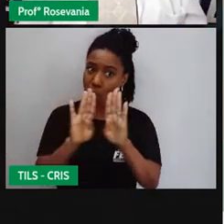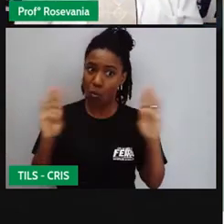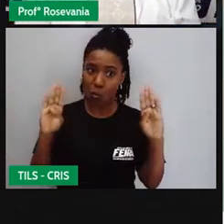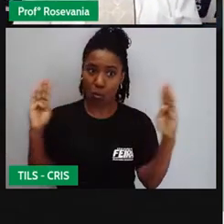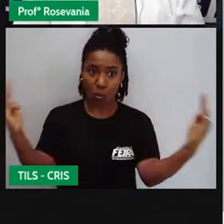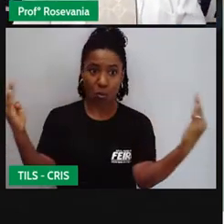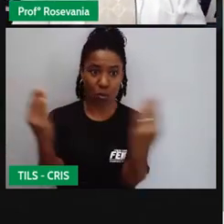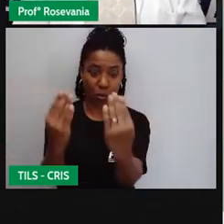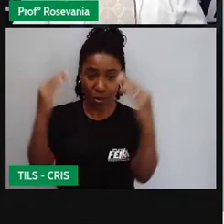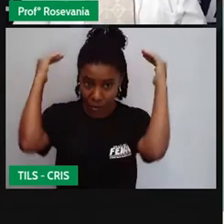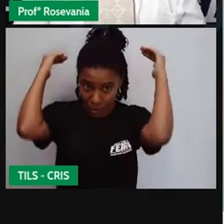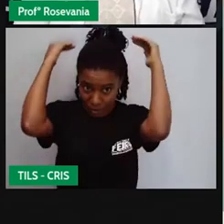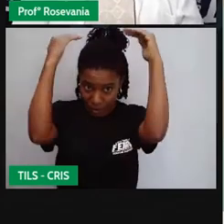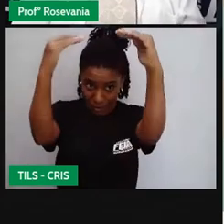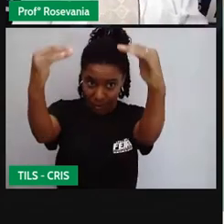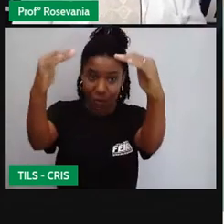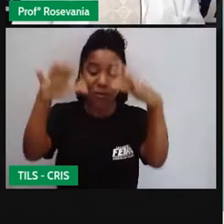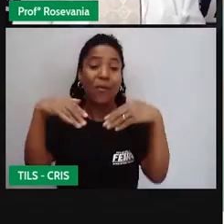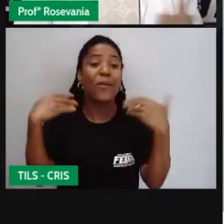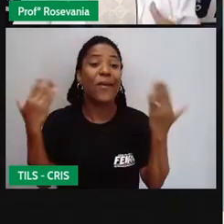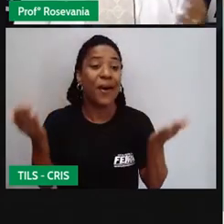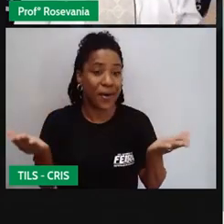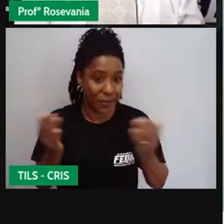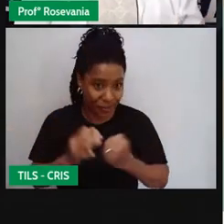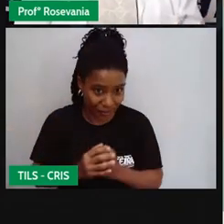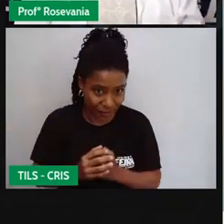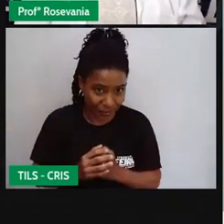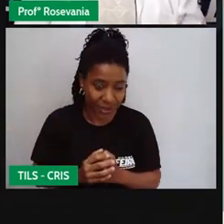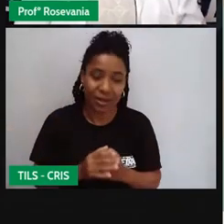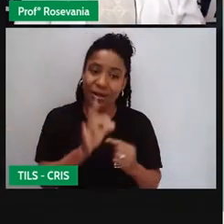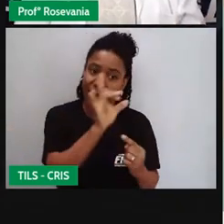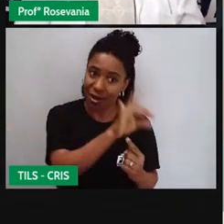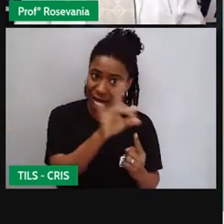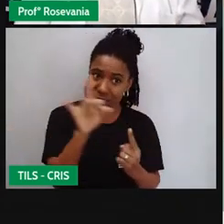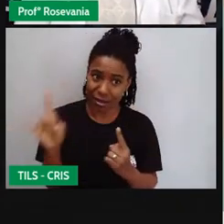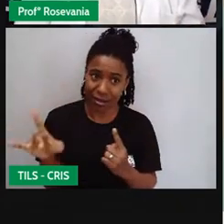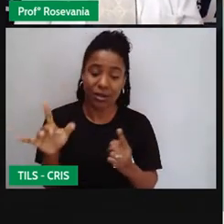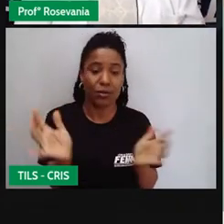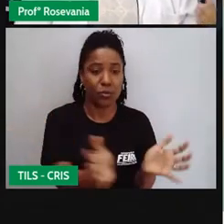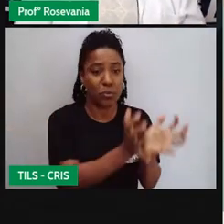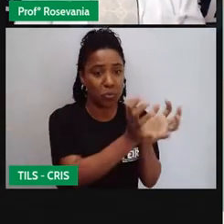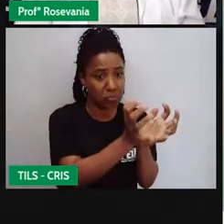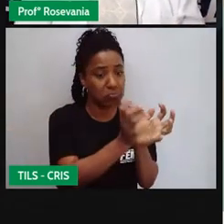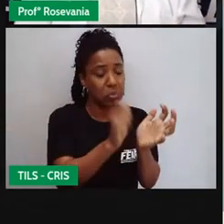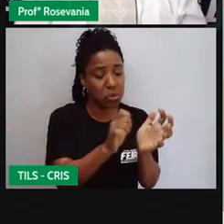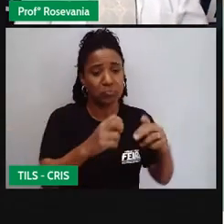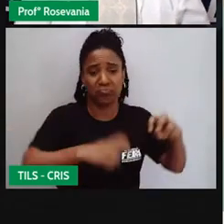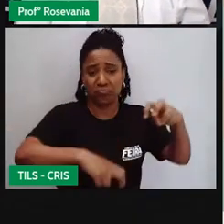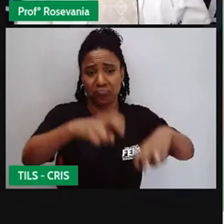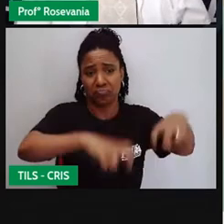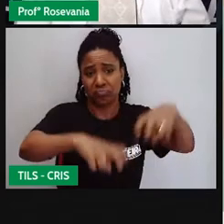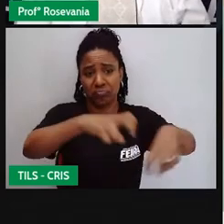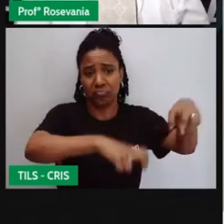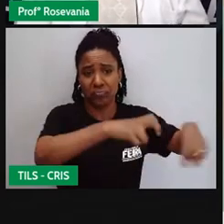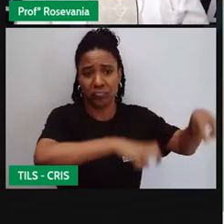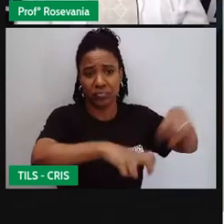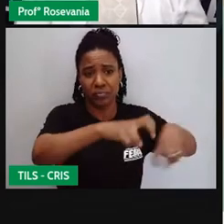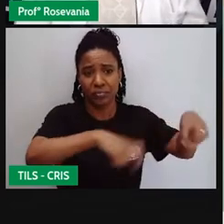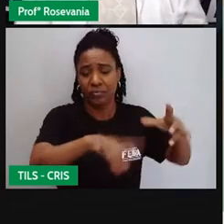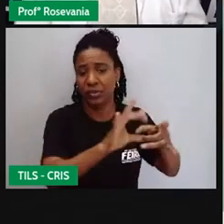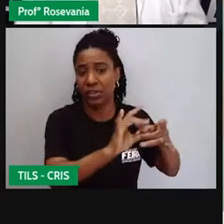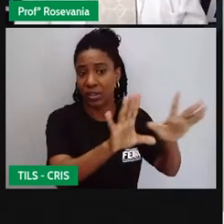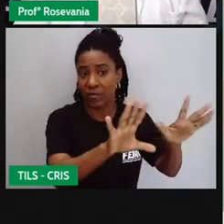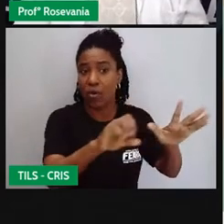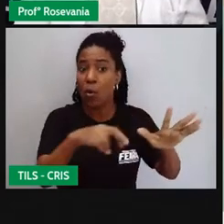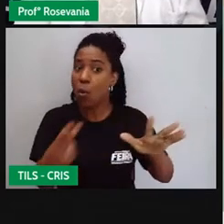deixar eles lá soltos no páscoco, você sabe que para cada um tem um objetivo diferente, né? Como nós falamos em aulas anteriores. Então, esse